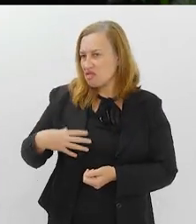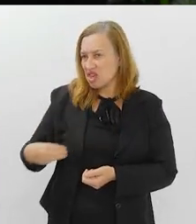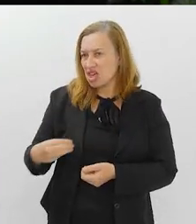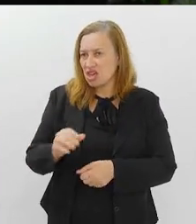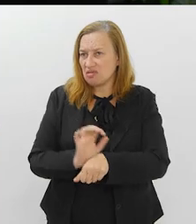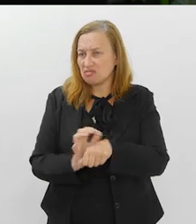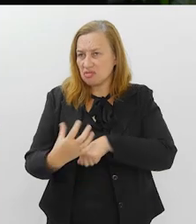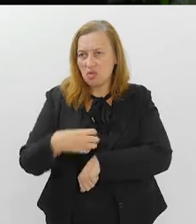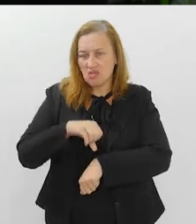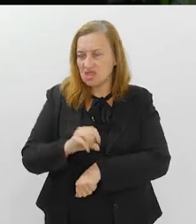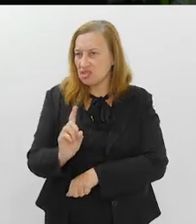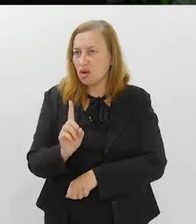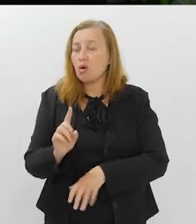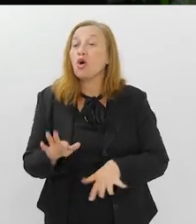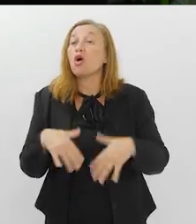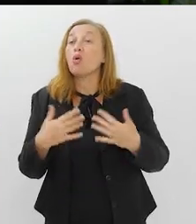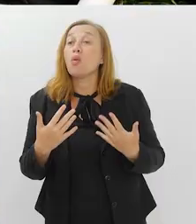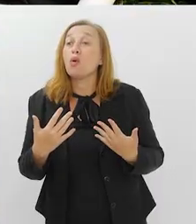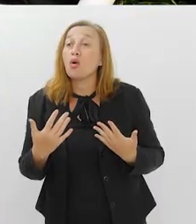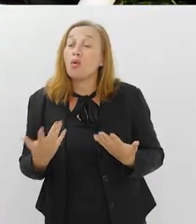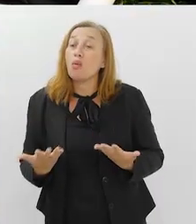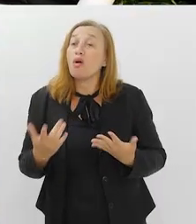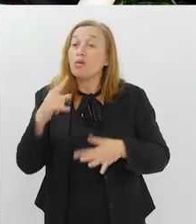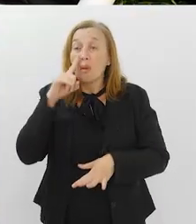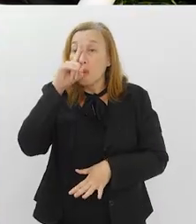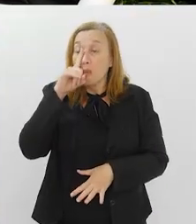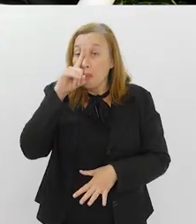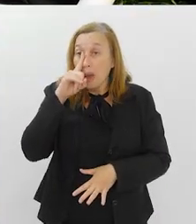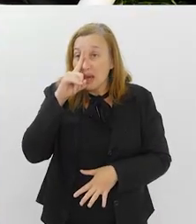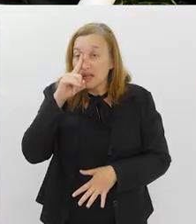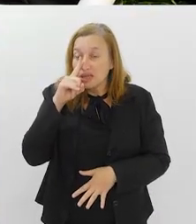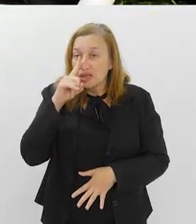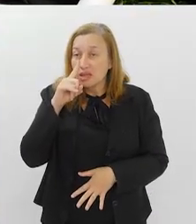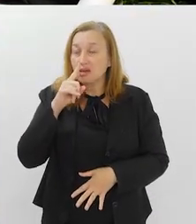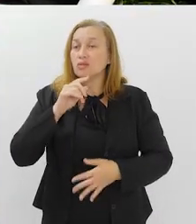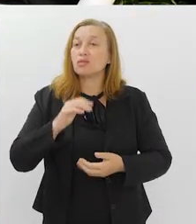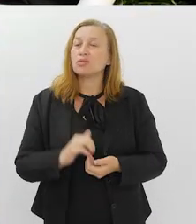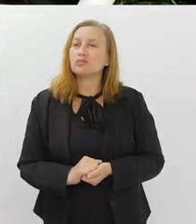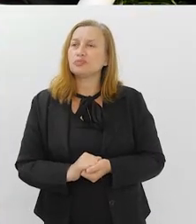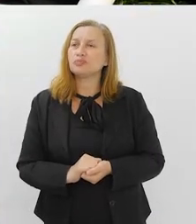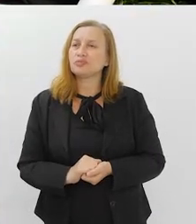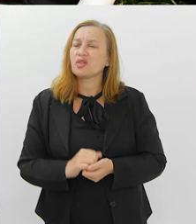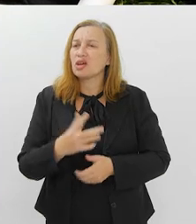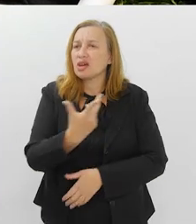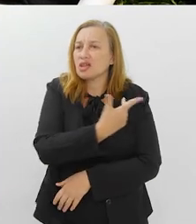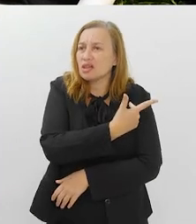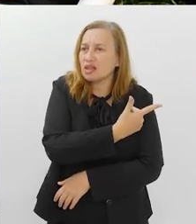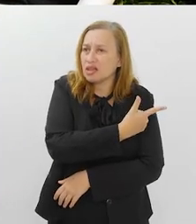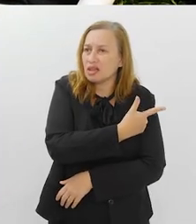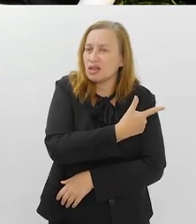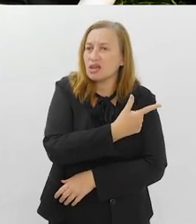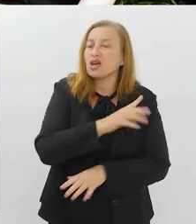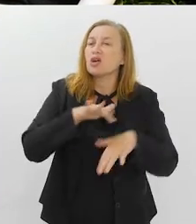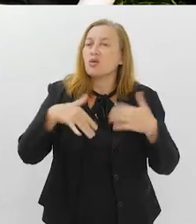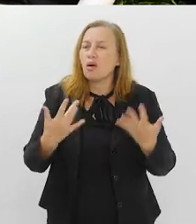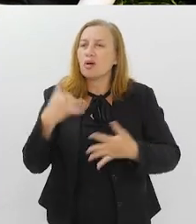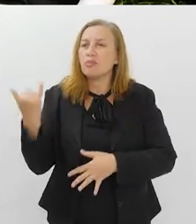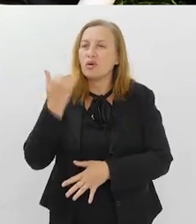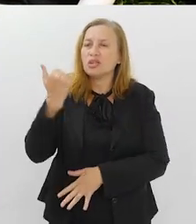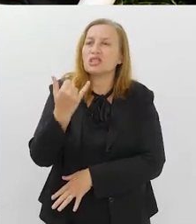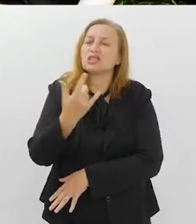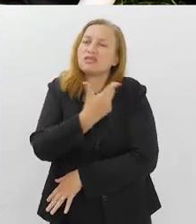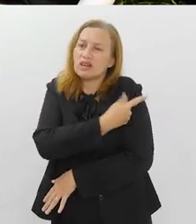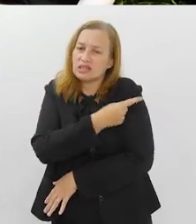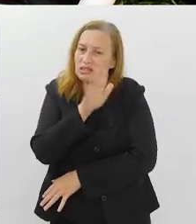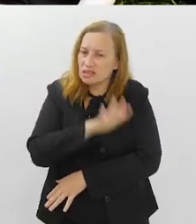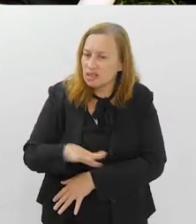filha no momento, enfim. Então, quais são realmente os riscos, benefícios da vacina, qual a importância de vacinar